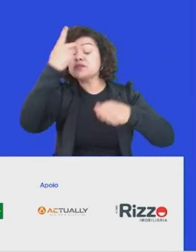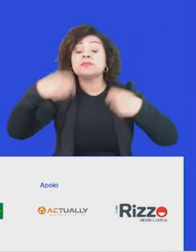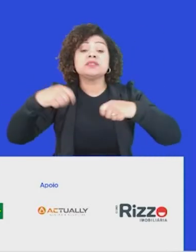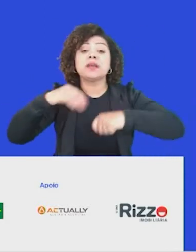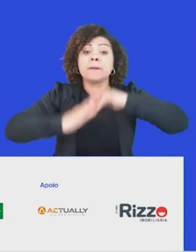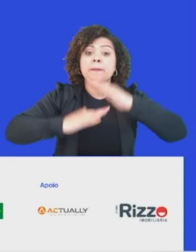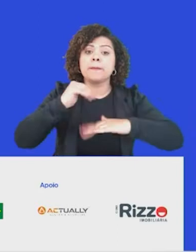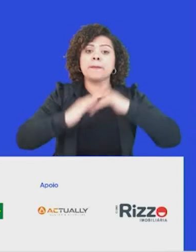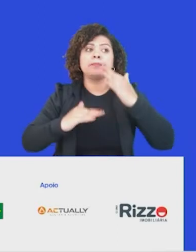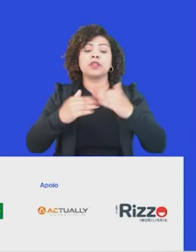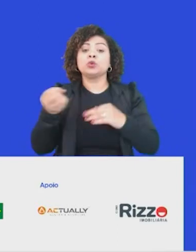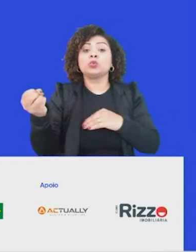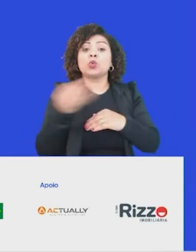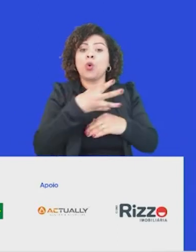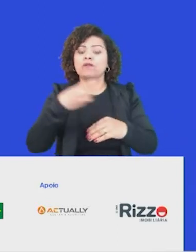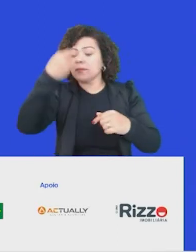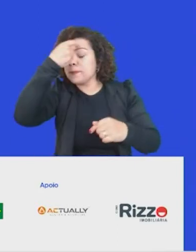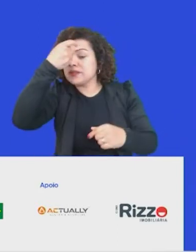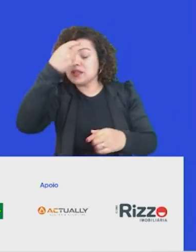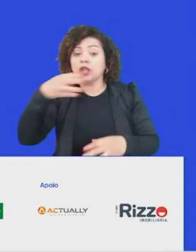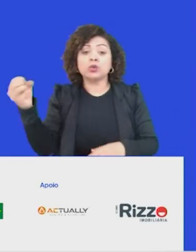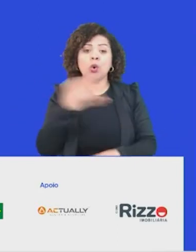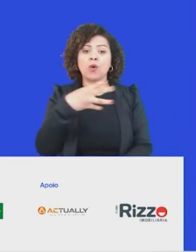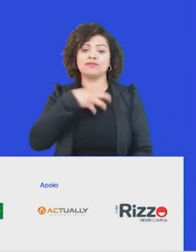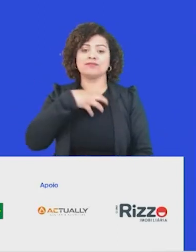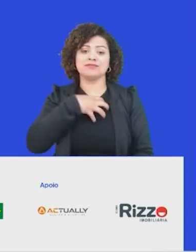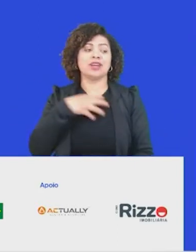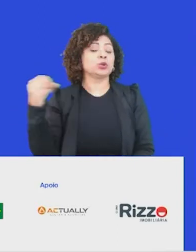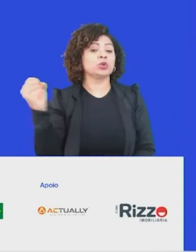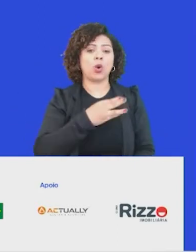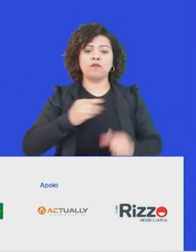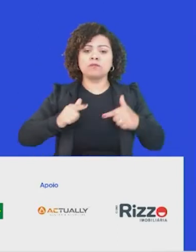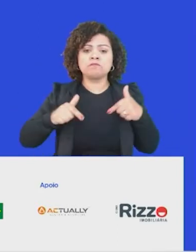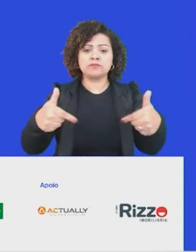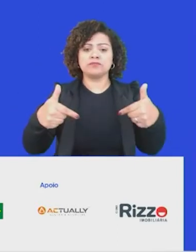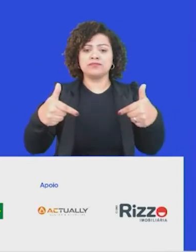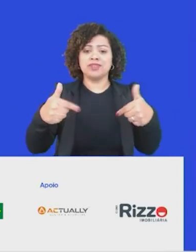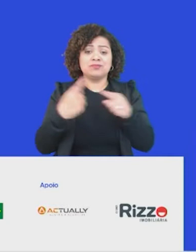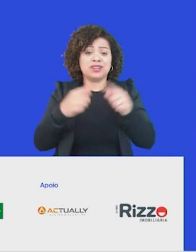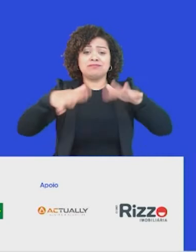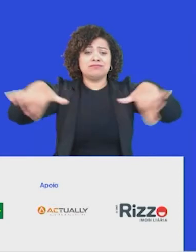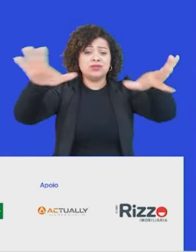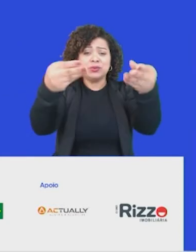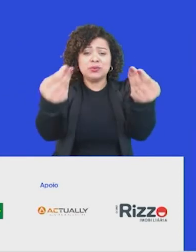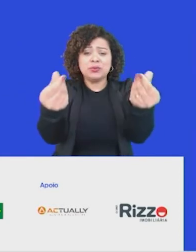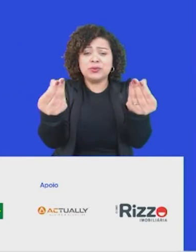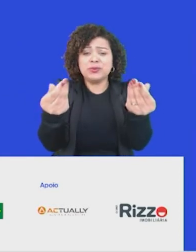novos jeitos de ser, de pensar e de fazer. Então, esse mundo tão frágil, demanda de nós, essa